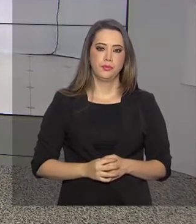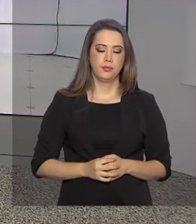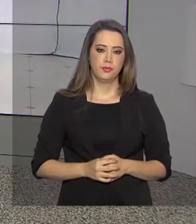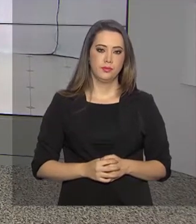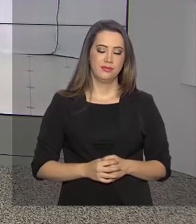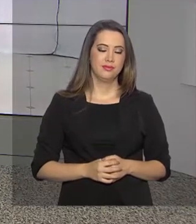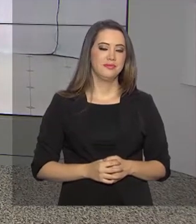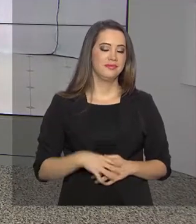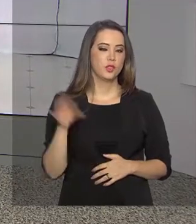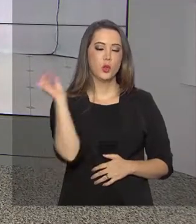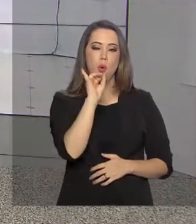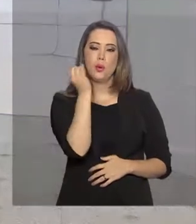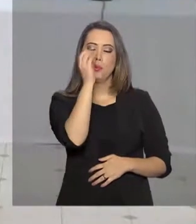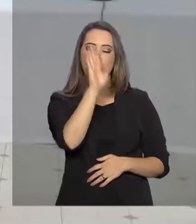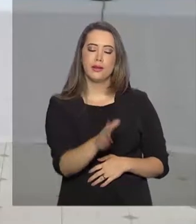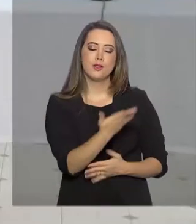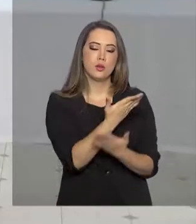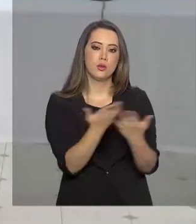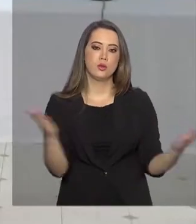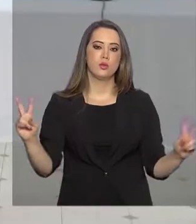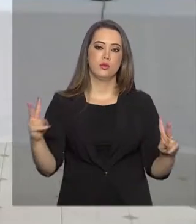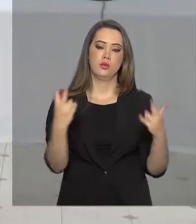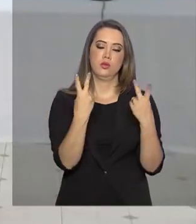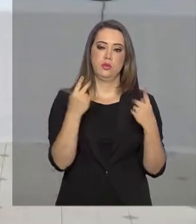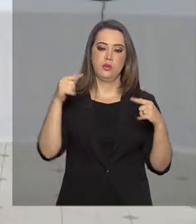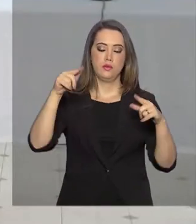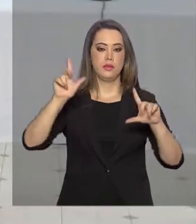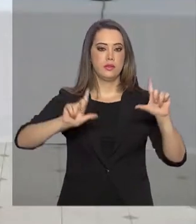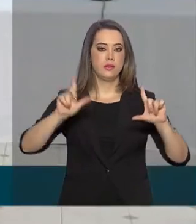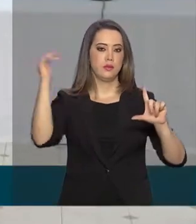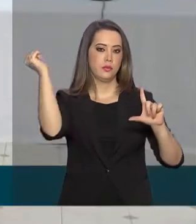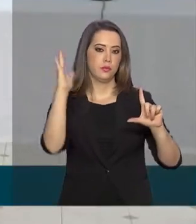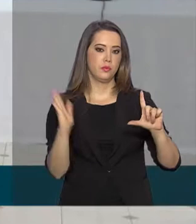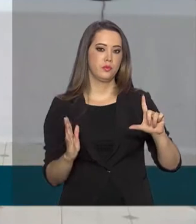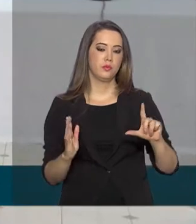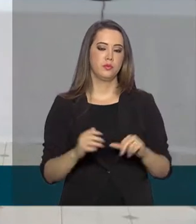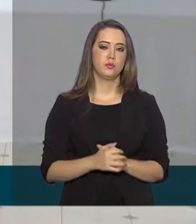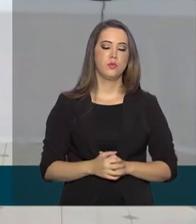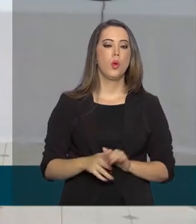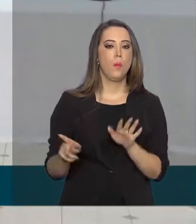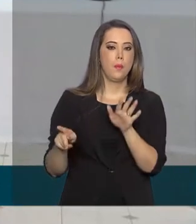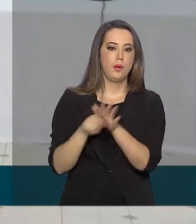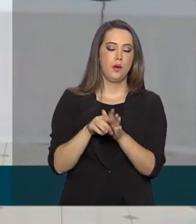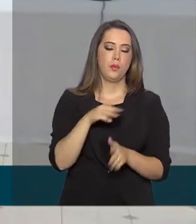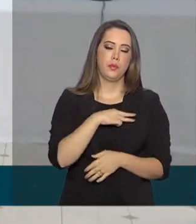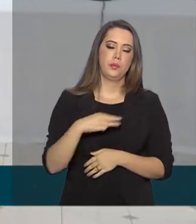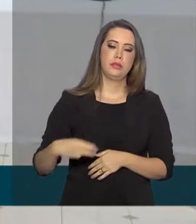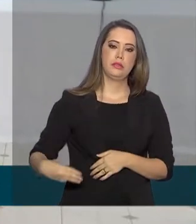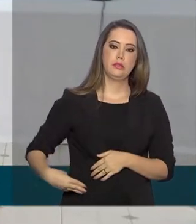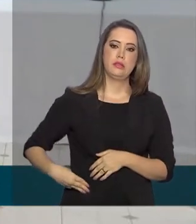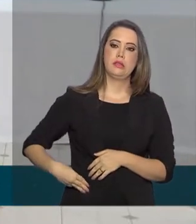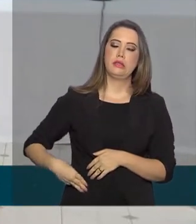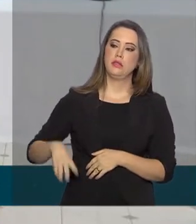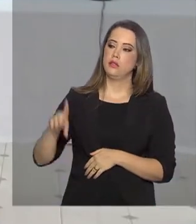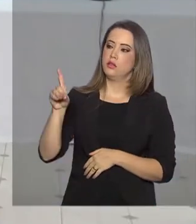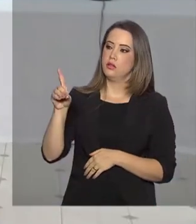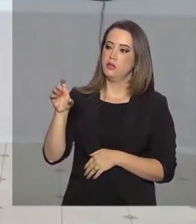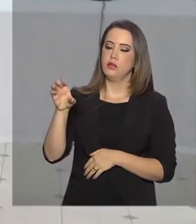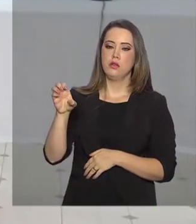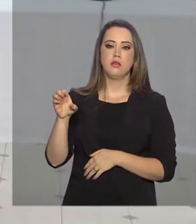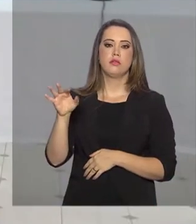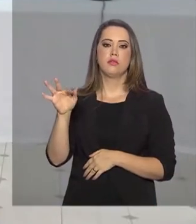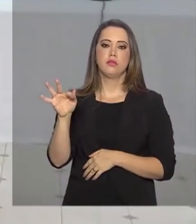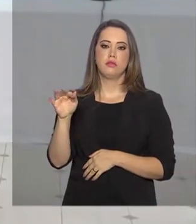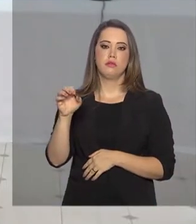Olá Roberto, boa tarde. Boa tarde a todos que nos acompanham aqui na TV Brasil. O próprio ministro da Defesa, Fernando Azevedo, vai